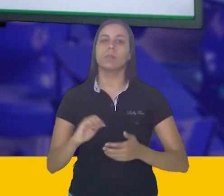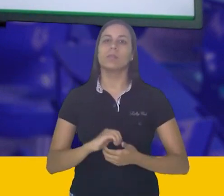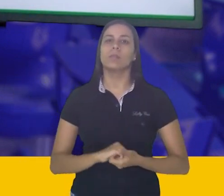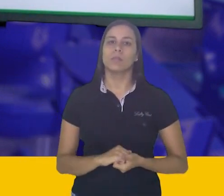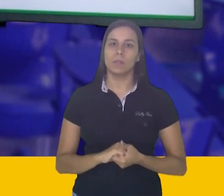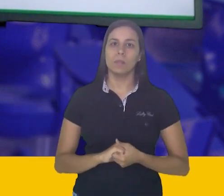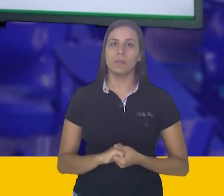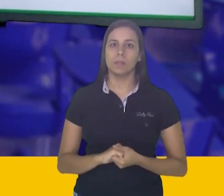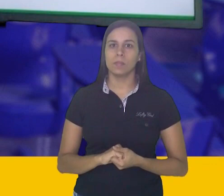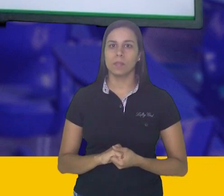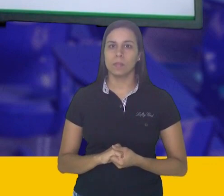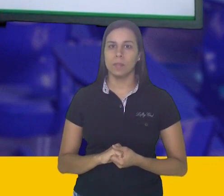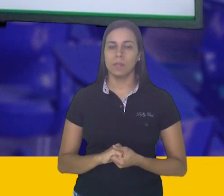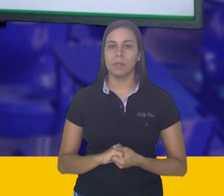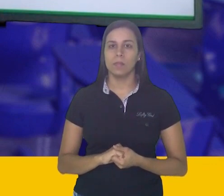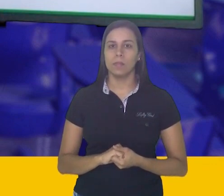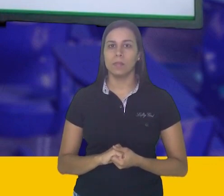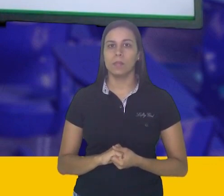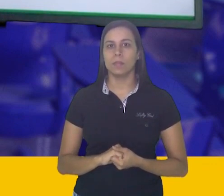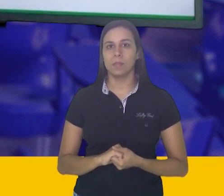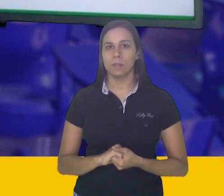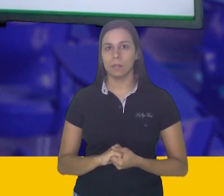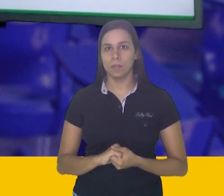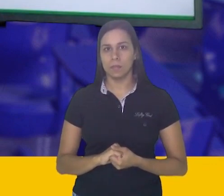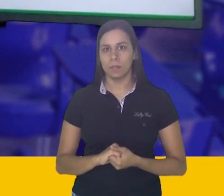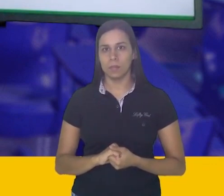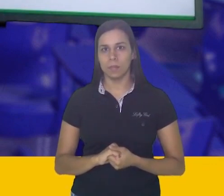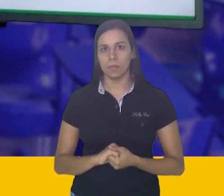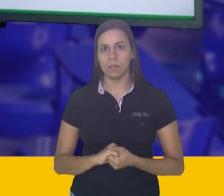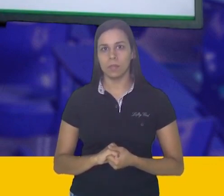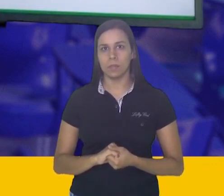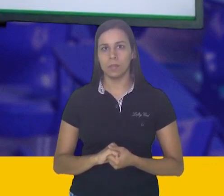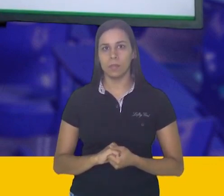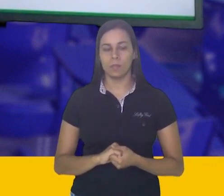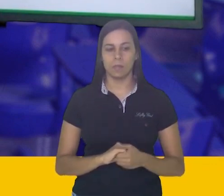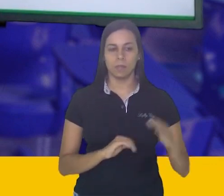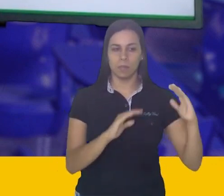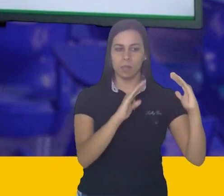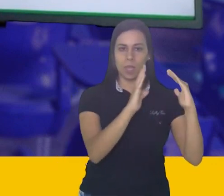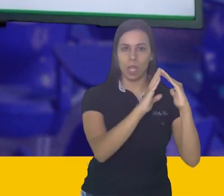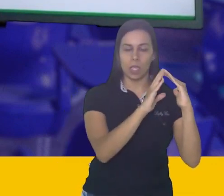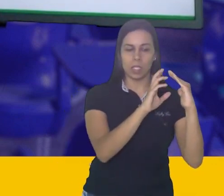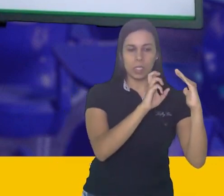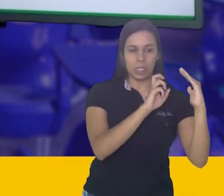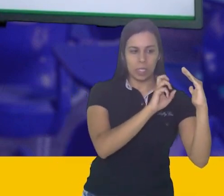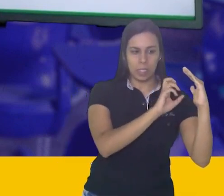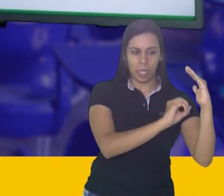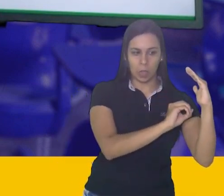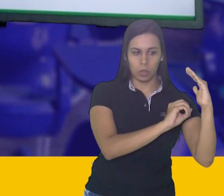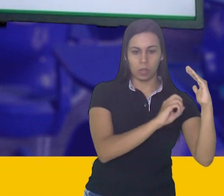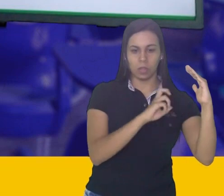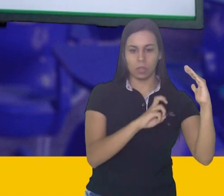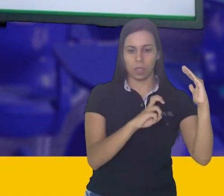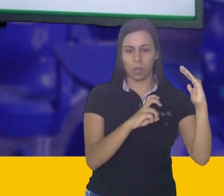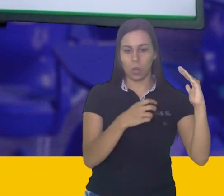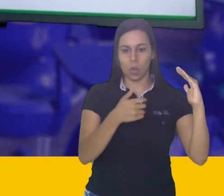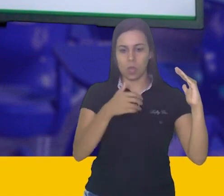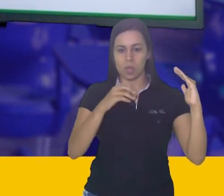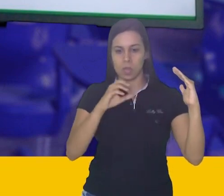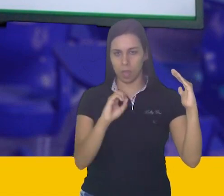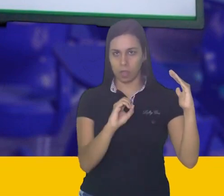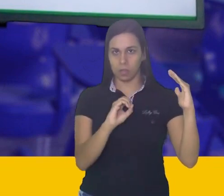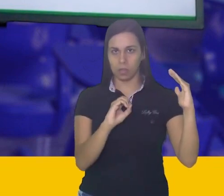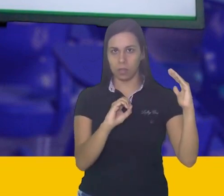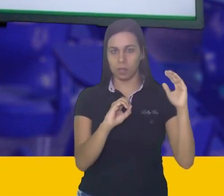Nós vimos que as casas têm uma distância de cinco em cinco metros. Portanto, nós